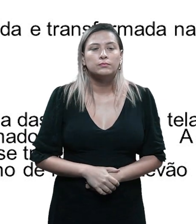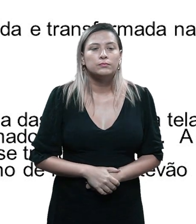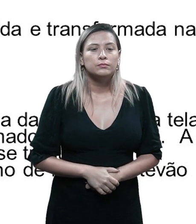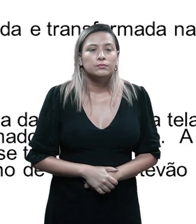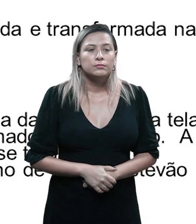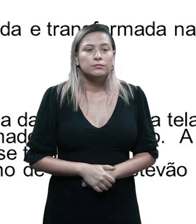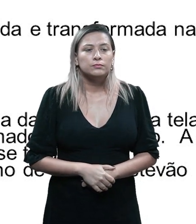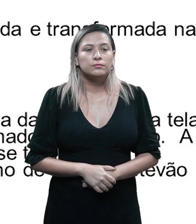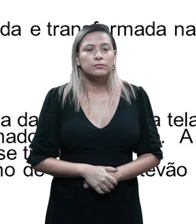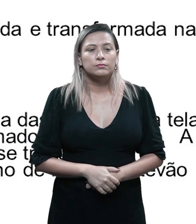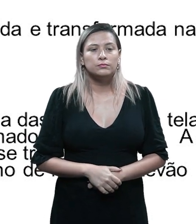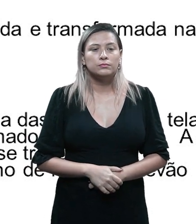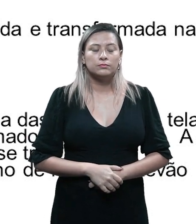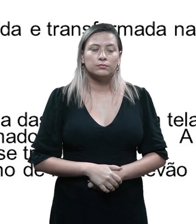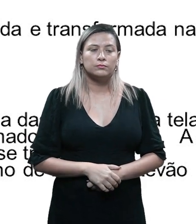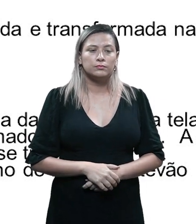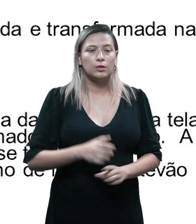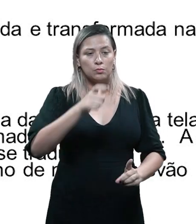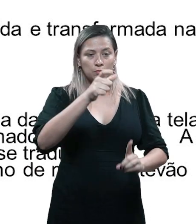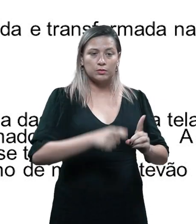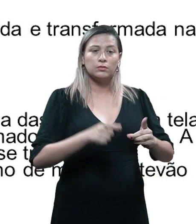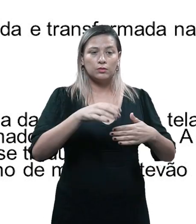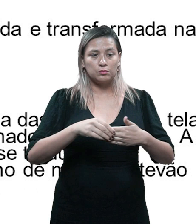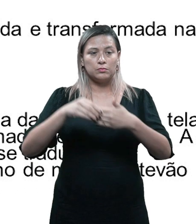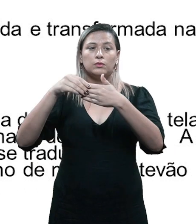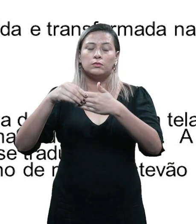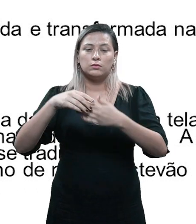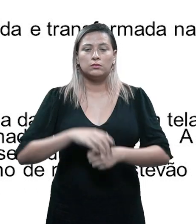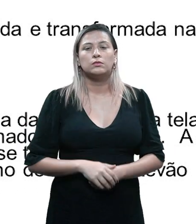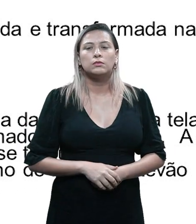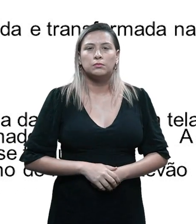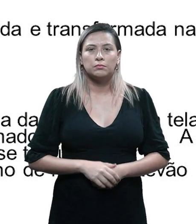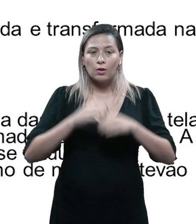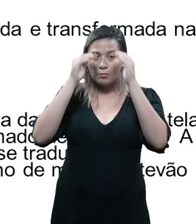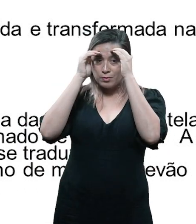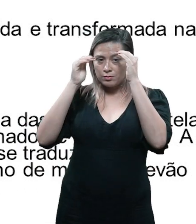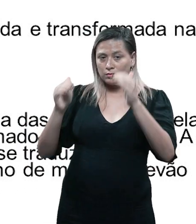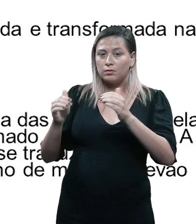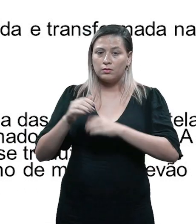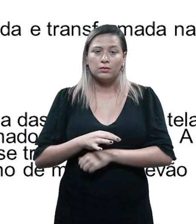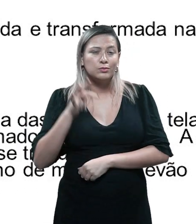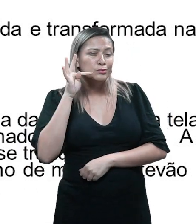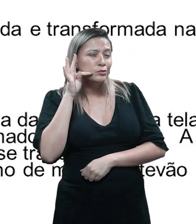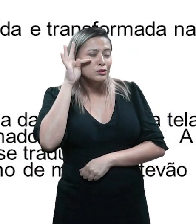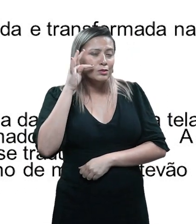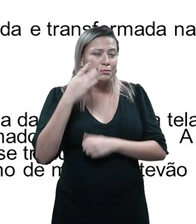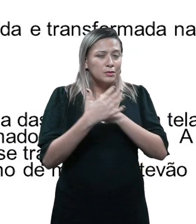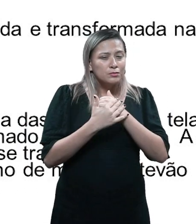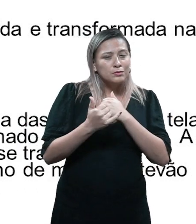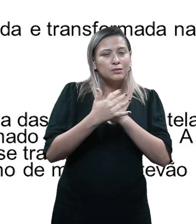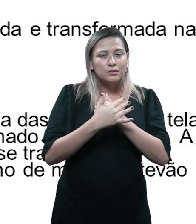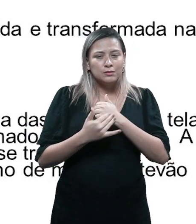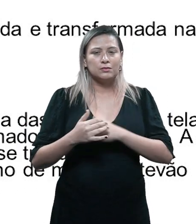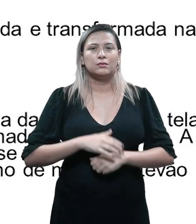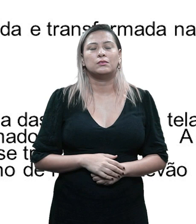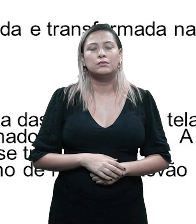responsável, ele é obediente, ele é persistente, perseverante, tímido, sensível e temente aos pais.